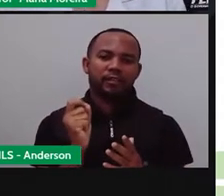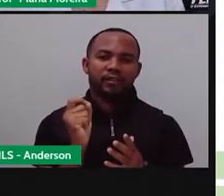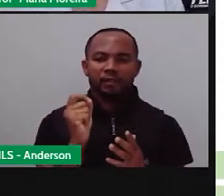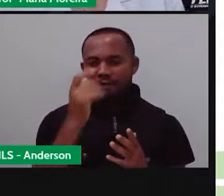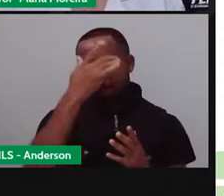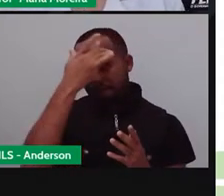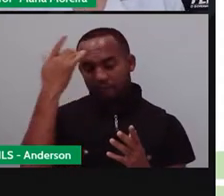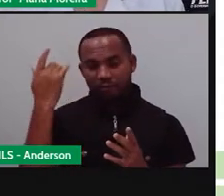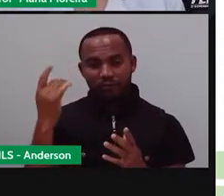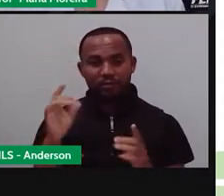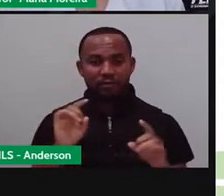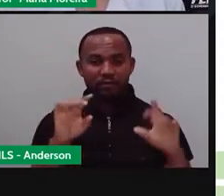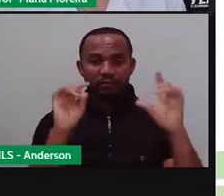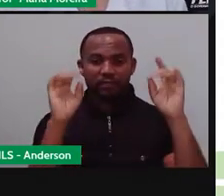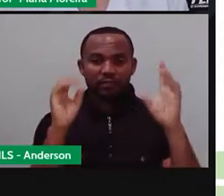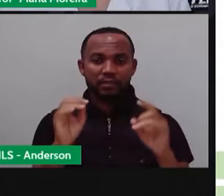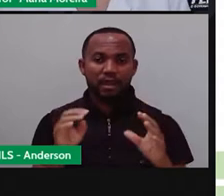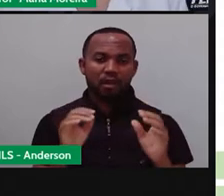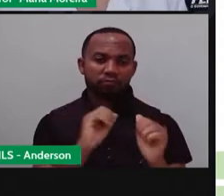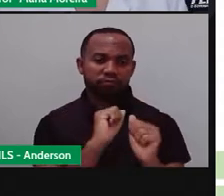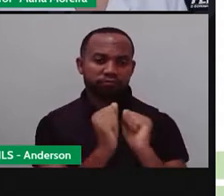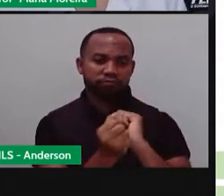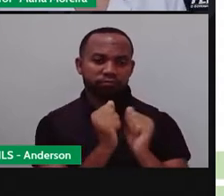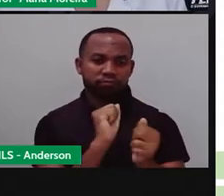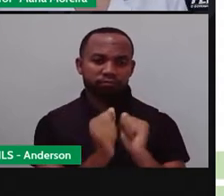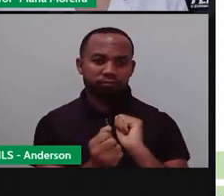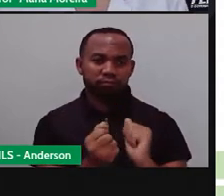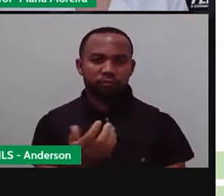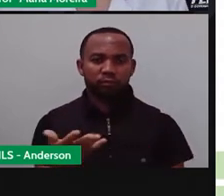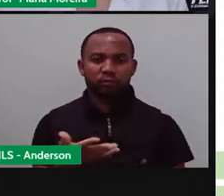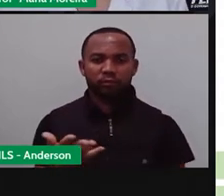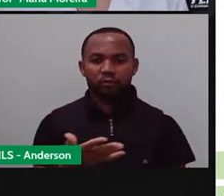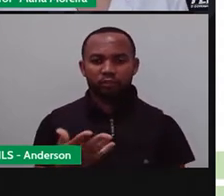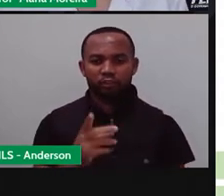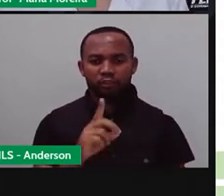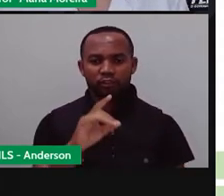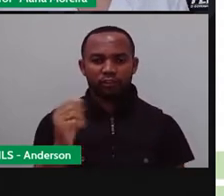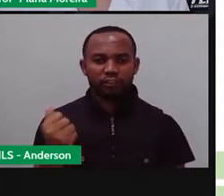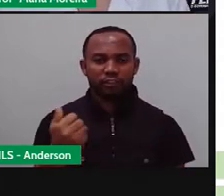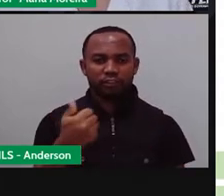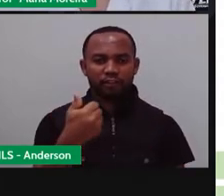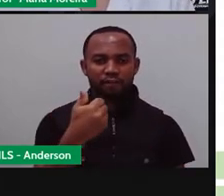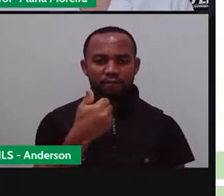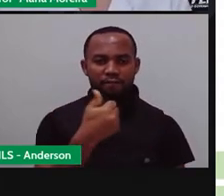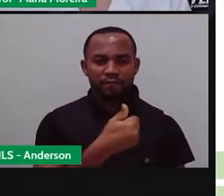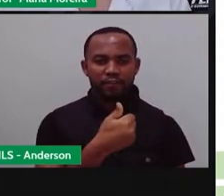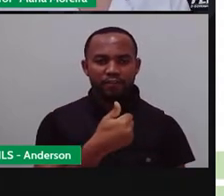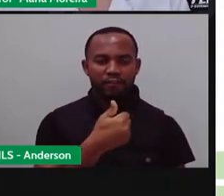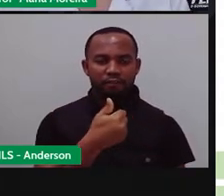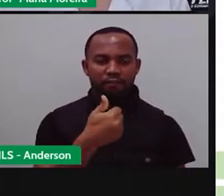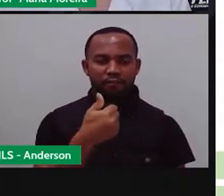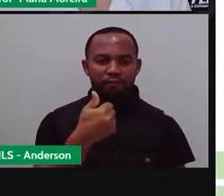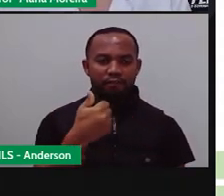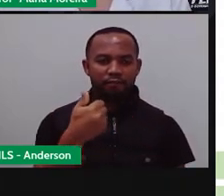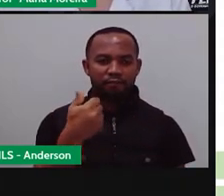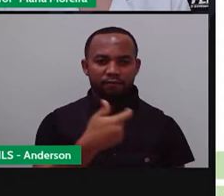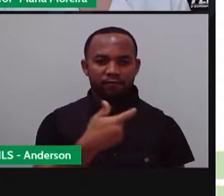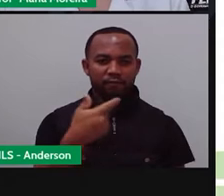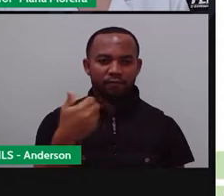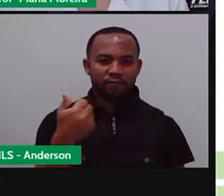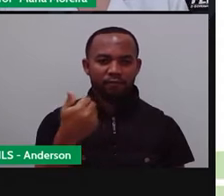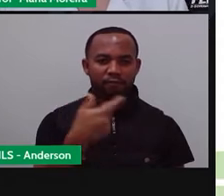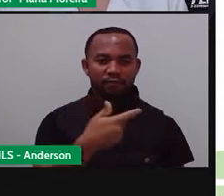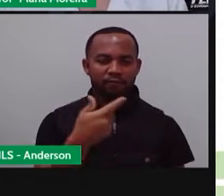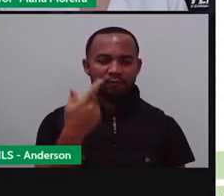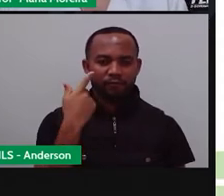específico, né? Hoje, dia 21 do mês 7 de 2021, nossa área